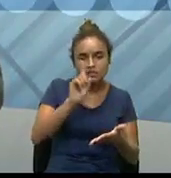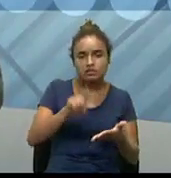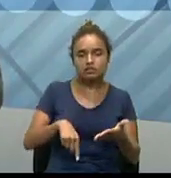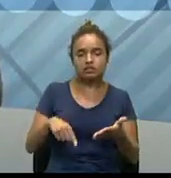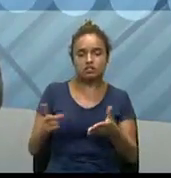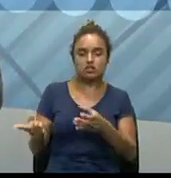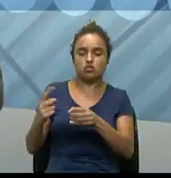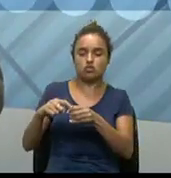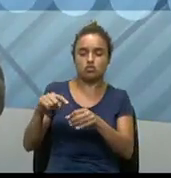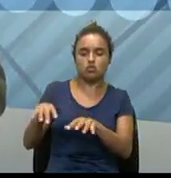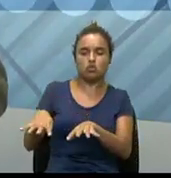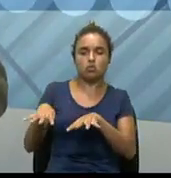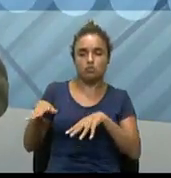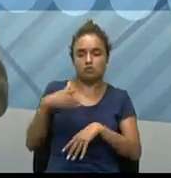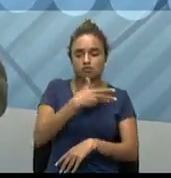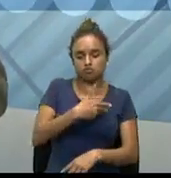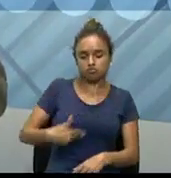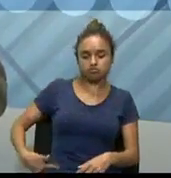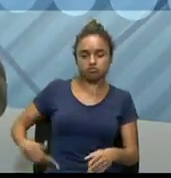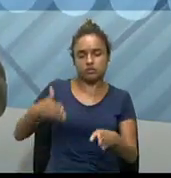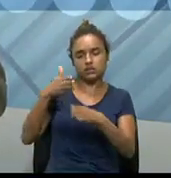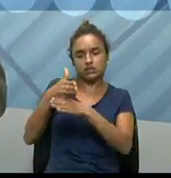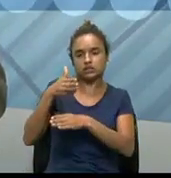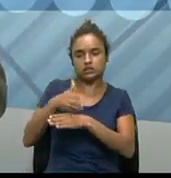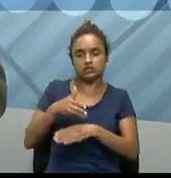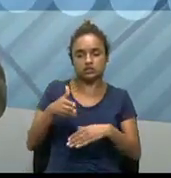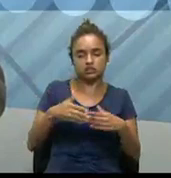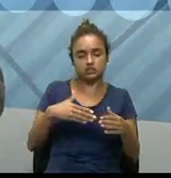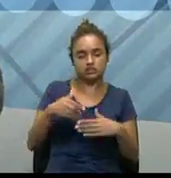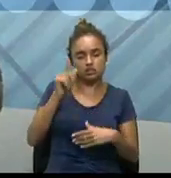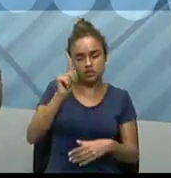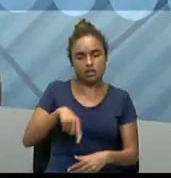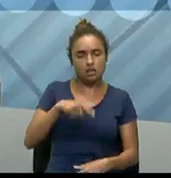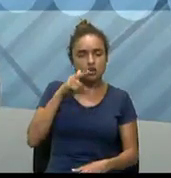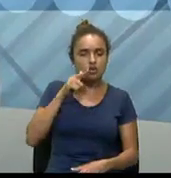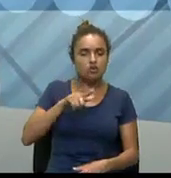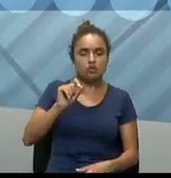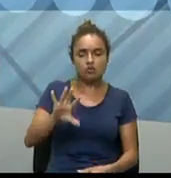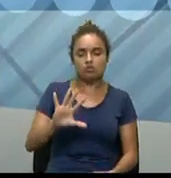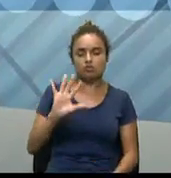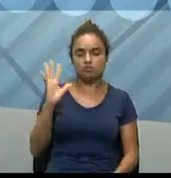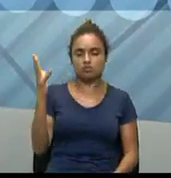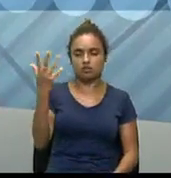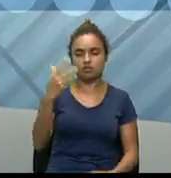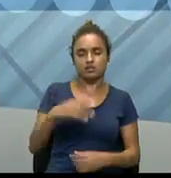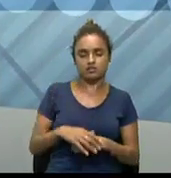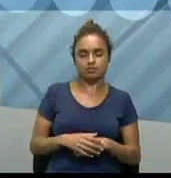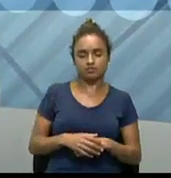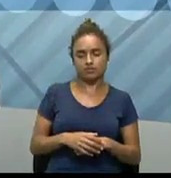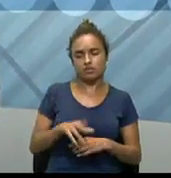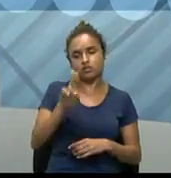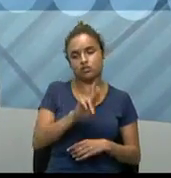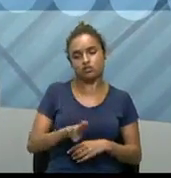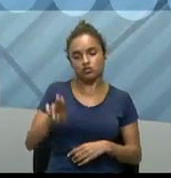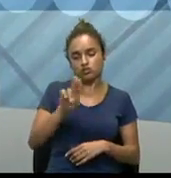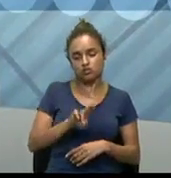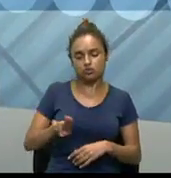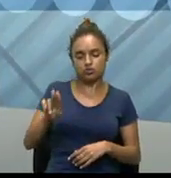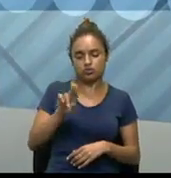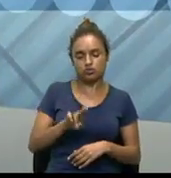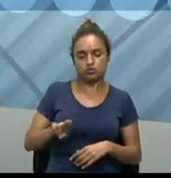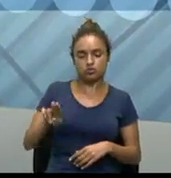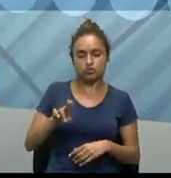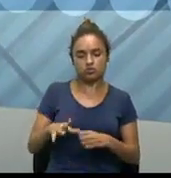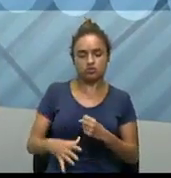que é, então, a garantia de que aquilo aconteceu, né, então, uma forma de garantir os usuários a